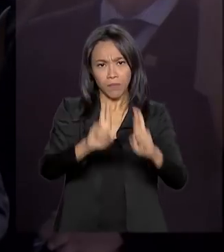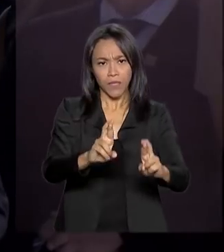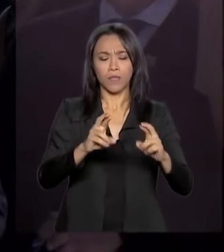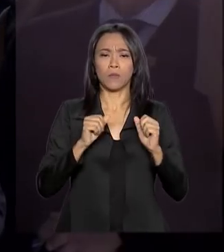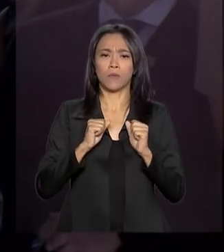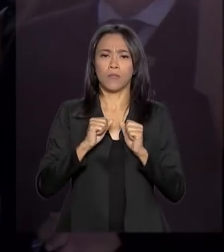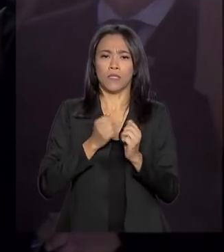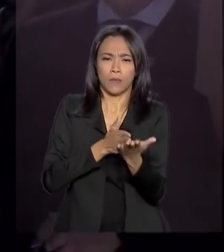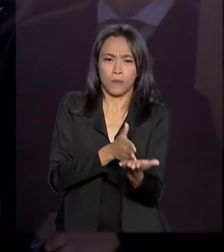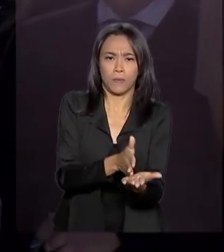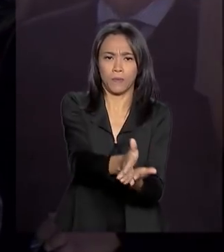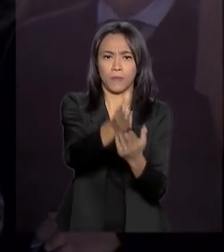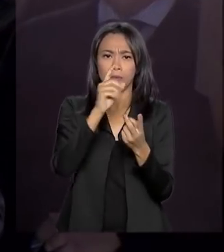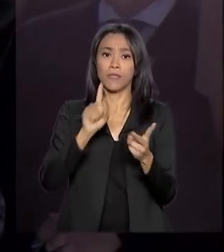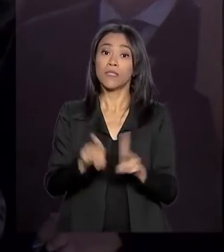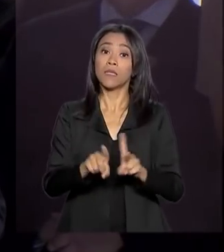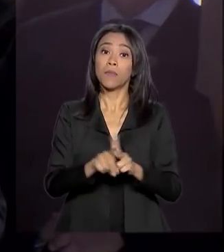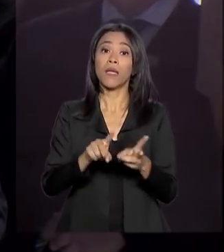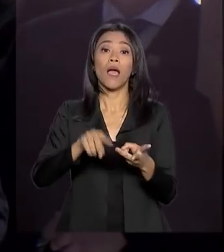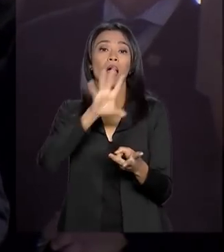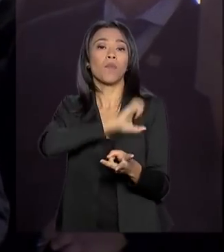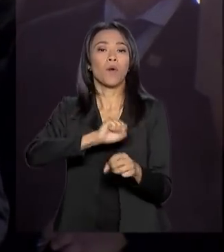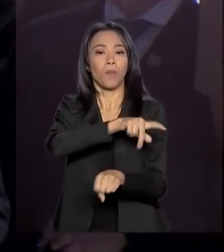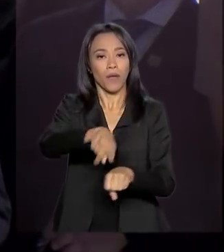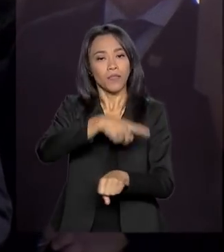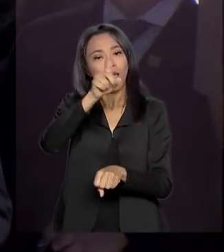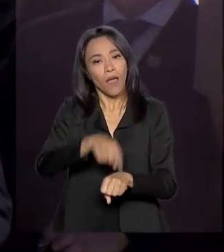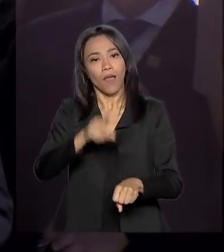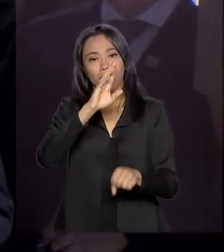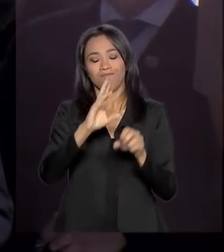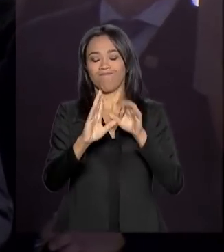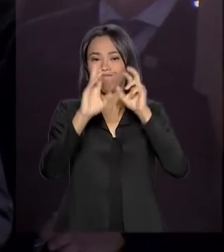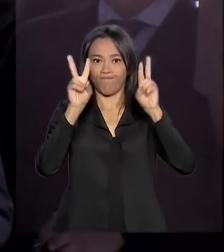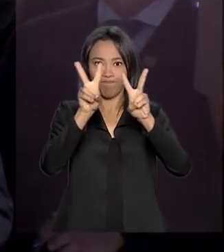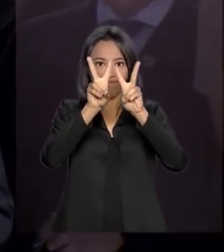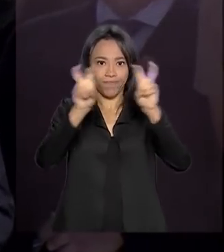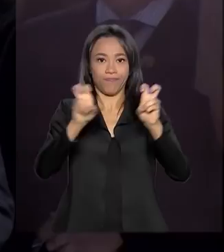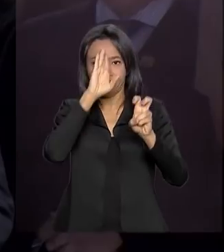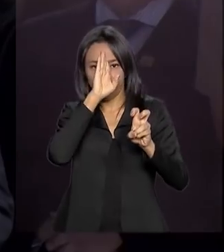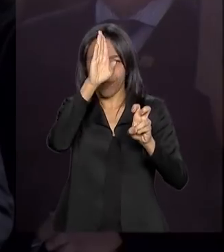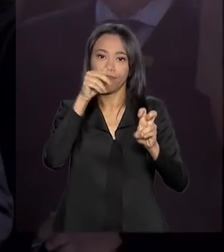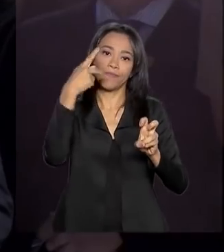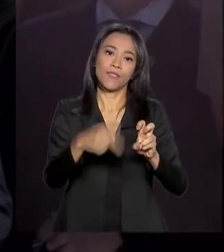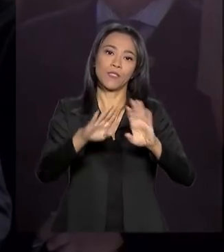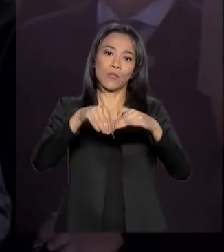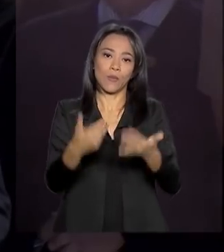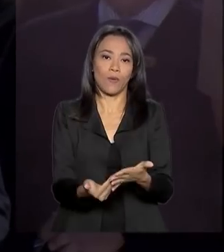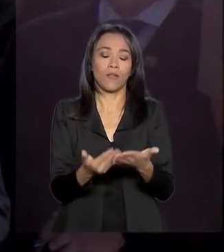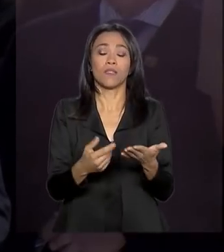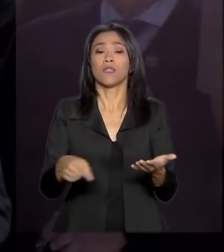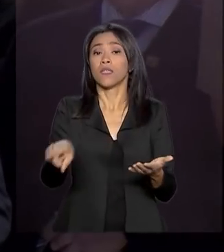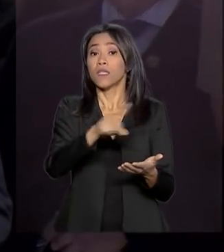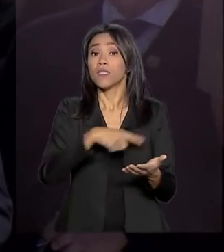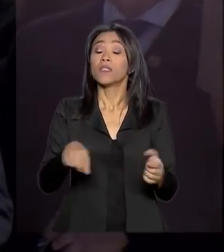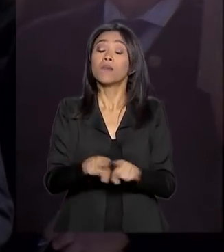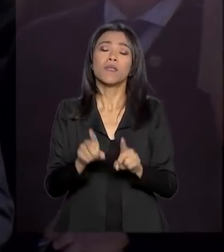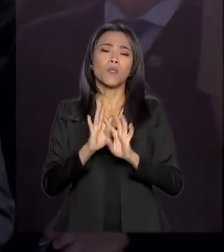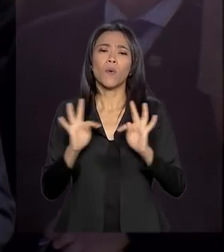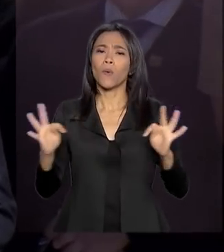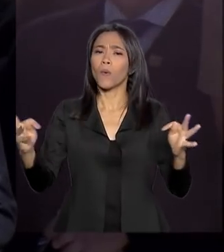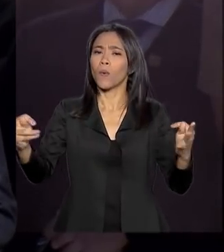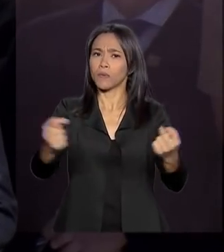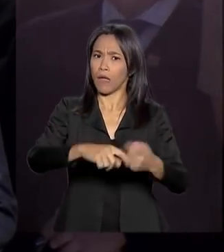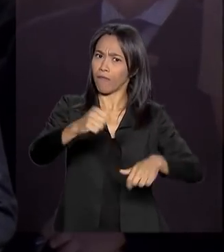fundamentos importantes desses colégios. As escolas militares honram todos os brasileiros, destacando-se nas